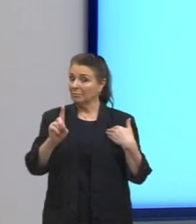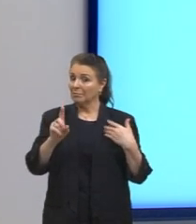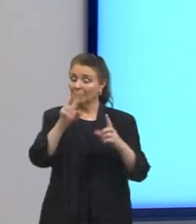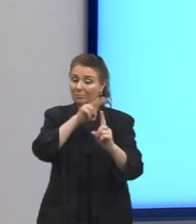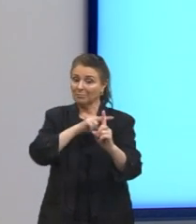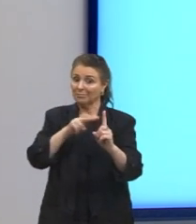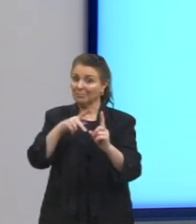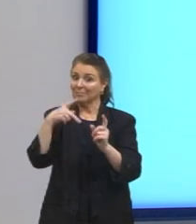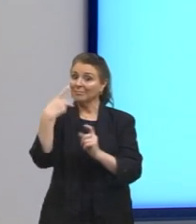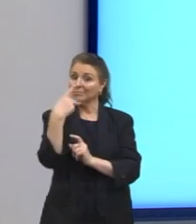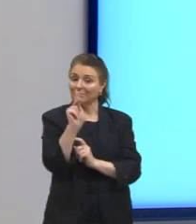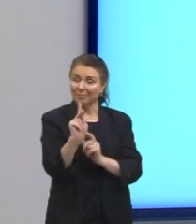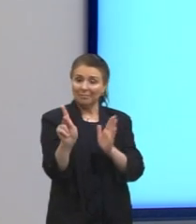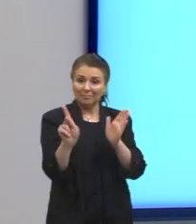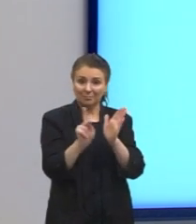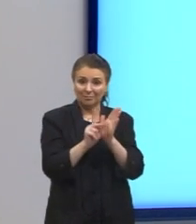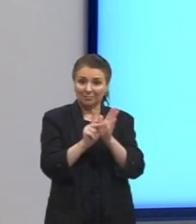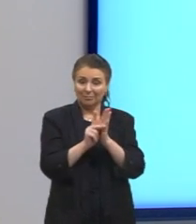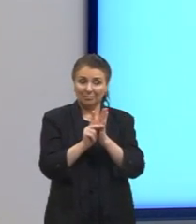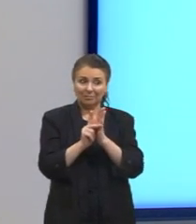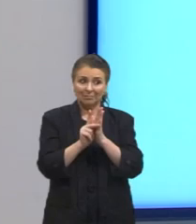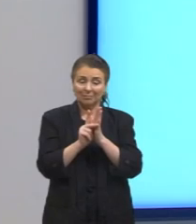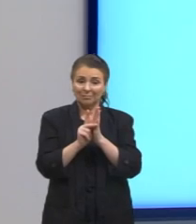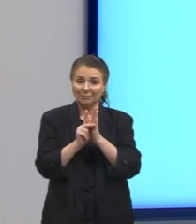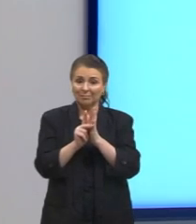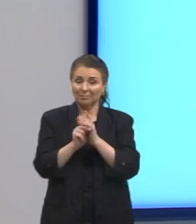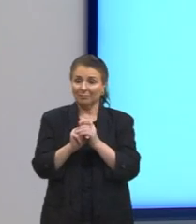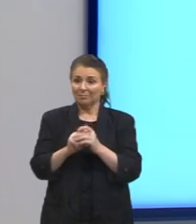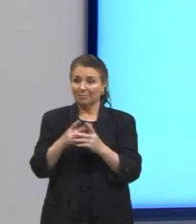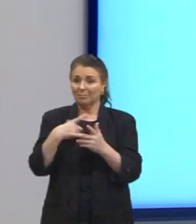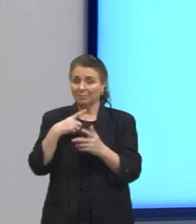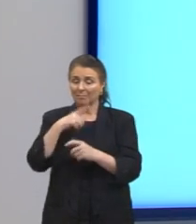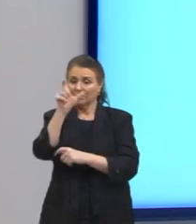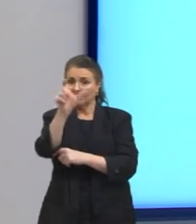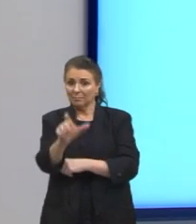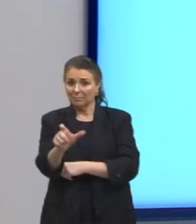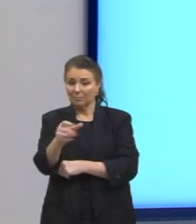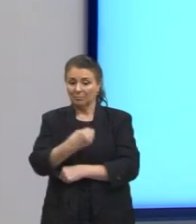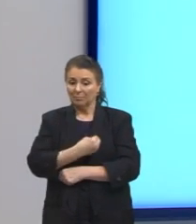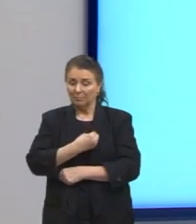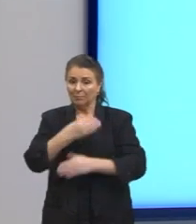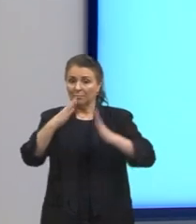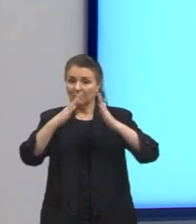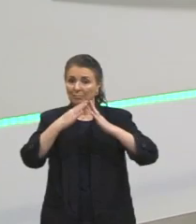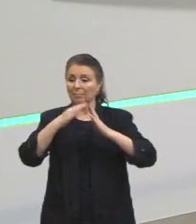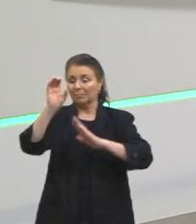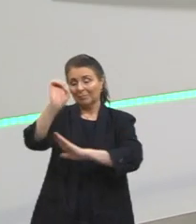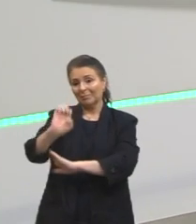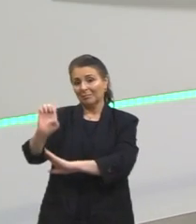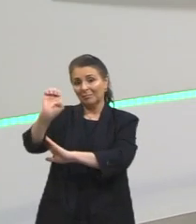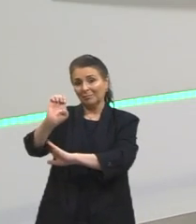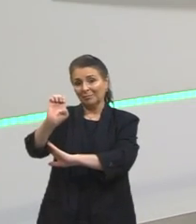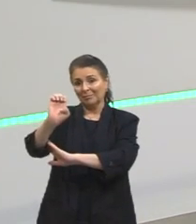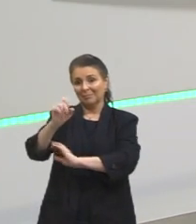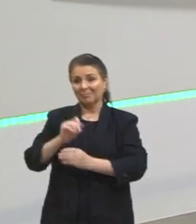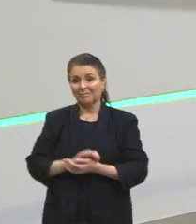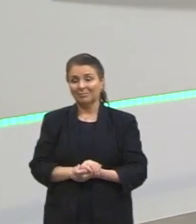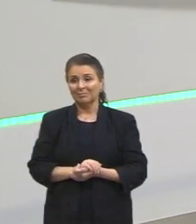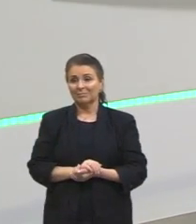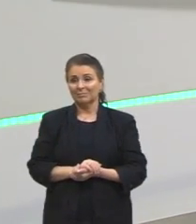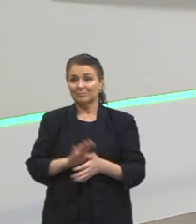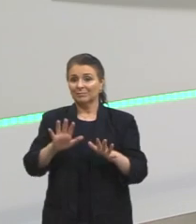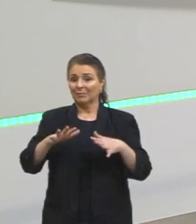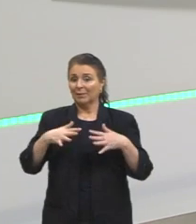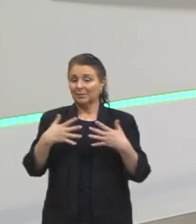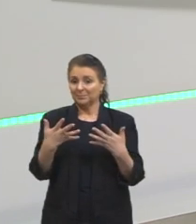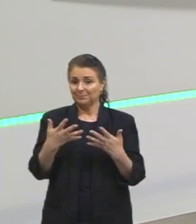aquela pessoa que vive na Europa. Bom, pessoal.